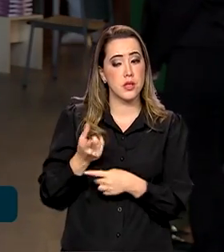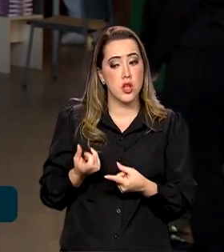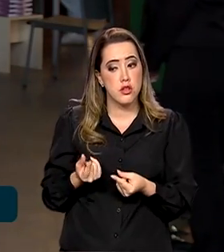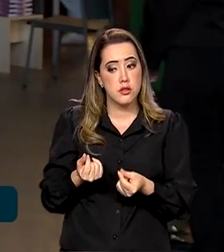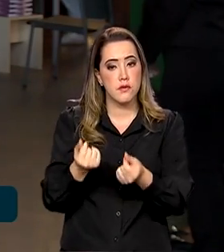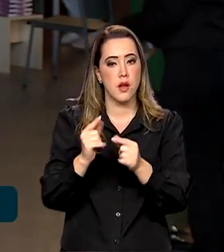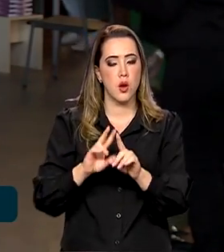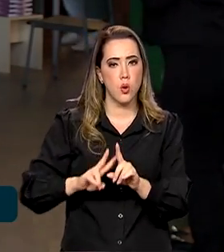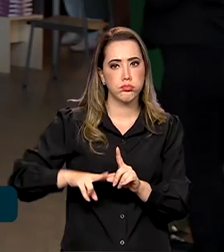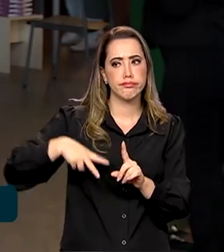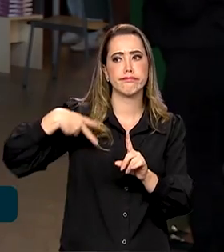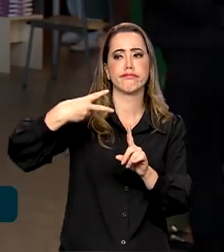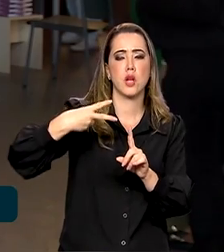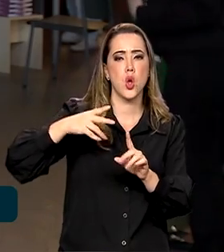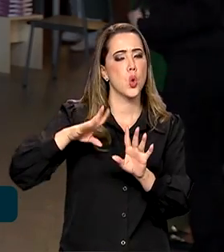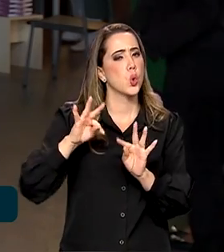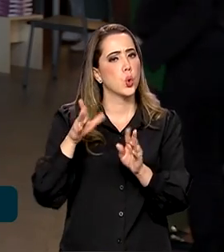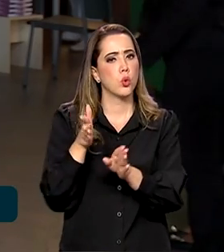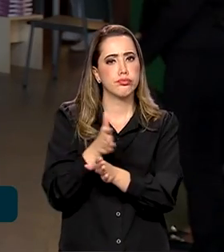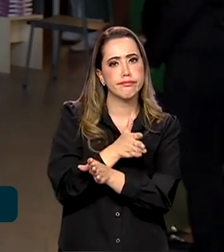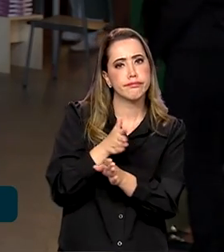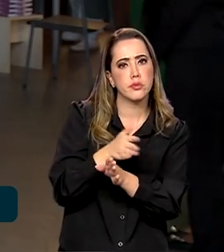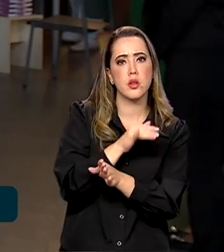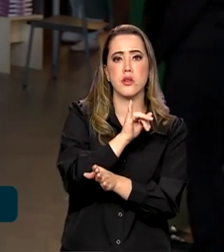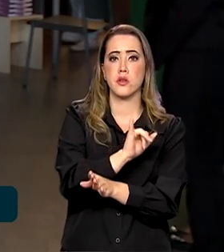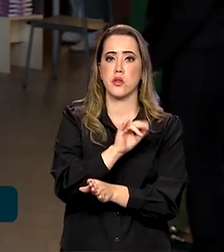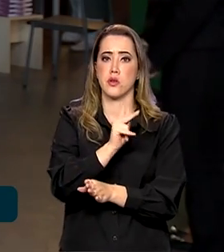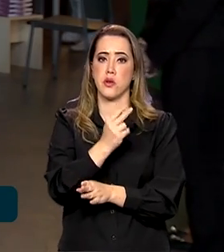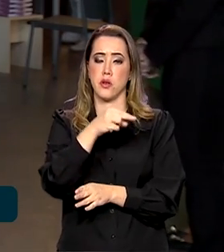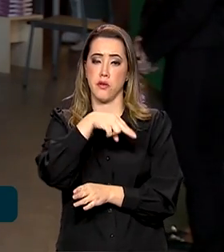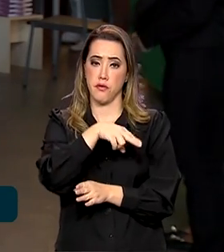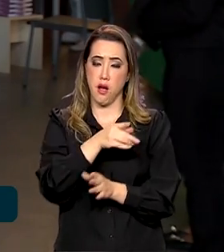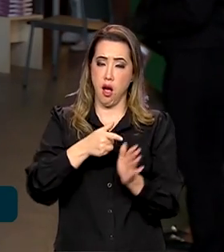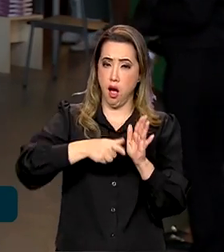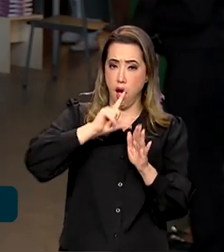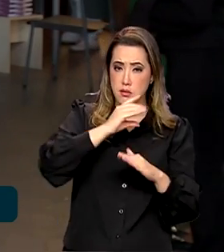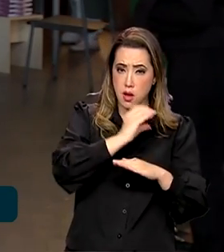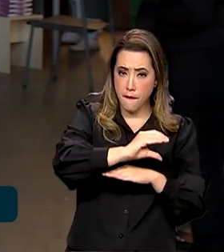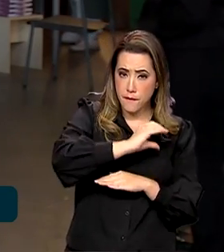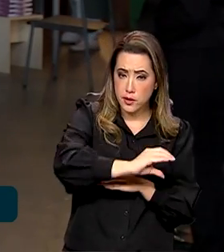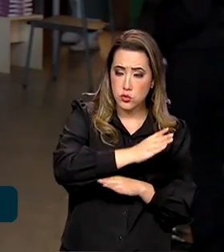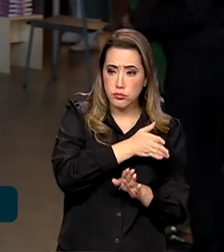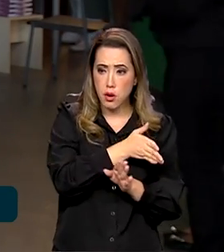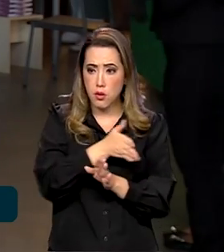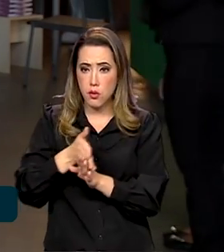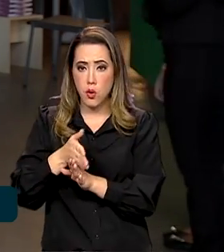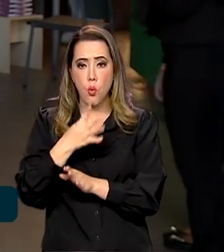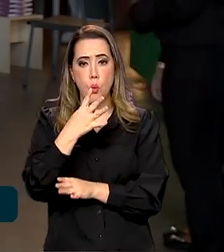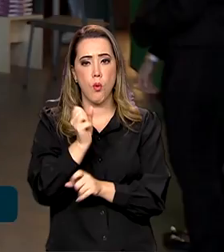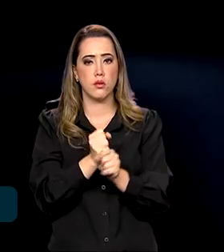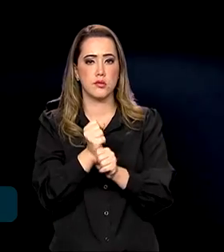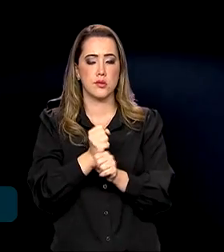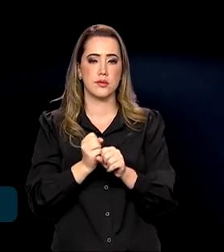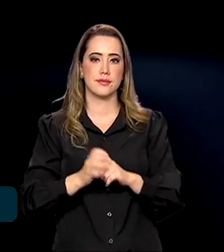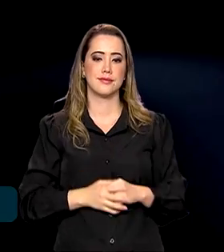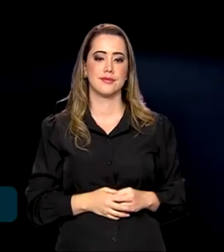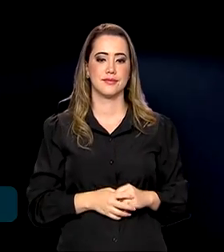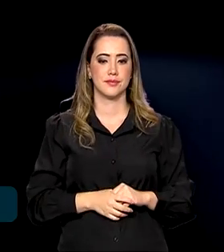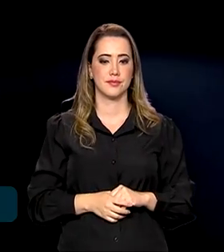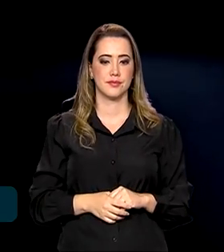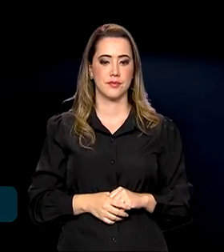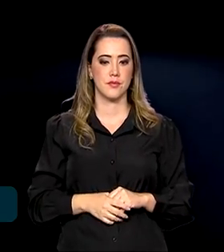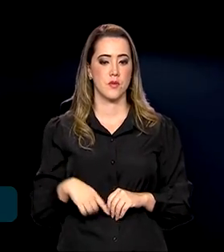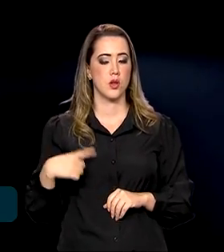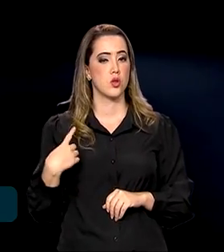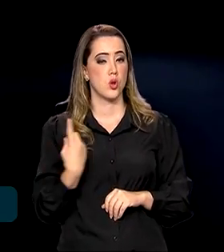supera todo o investimento do IPHAN em Patrimônio Cultural Imaterial nos últimos quatro anos. Retomamos o